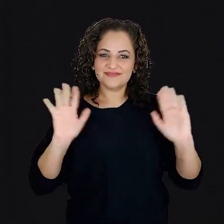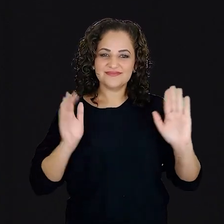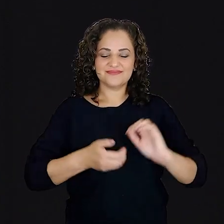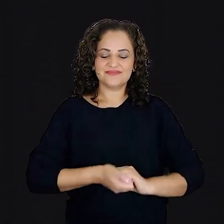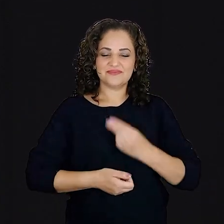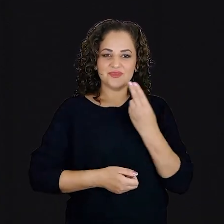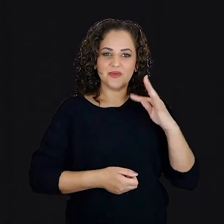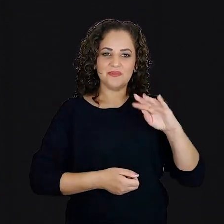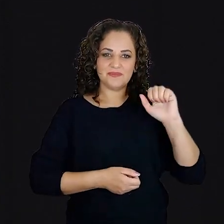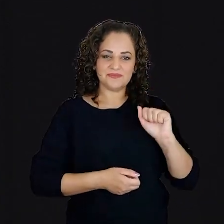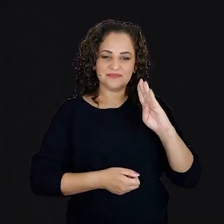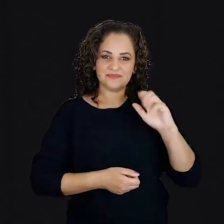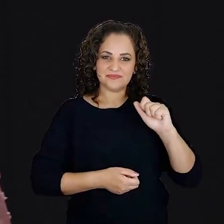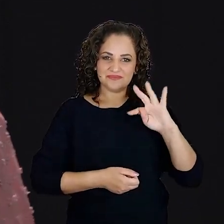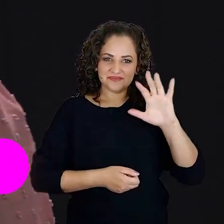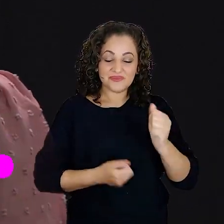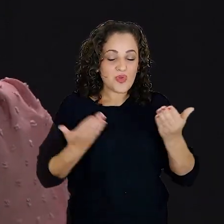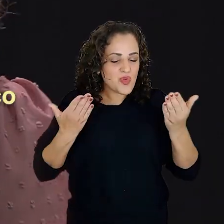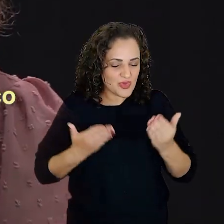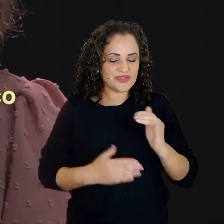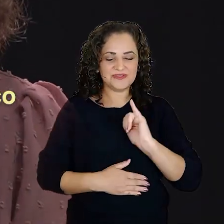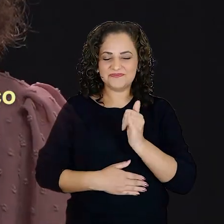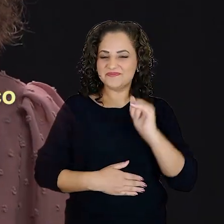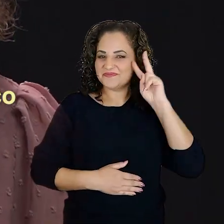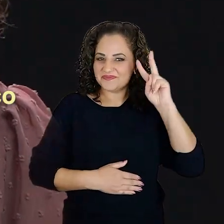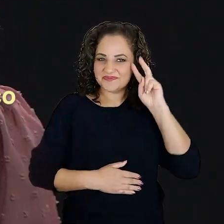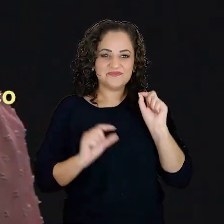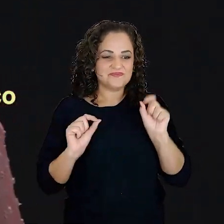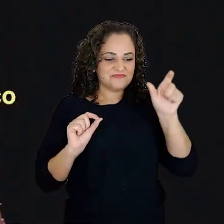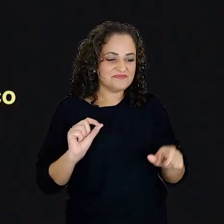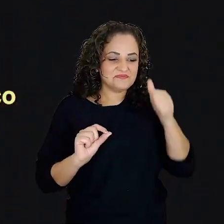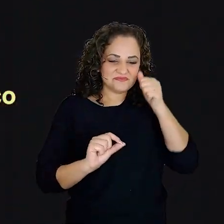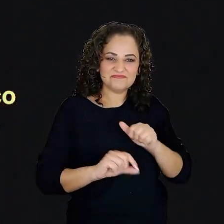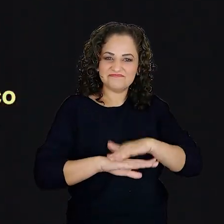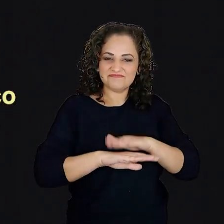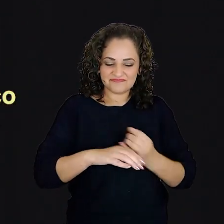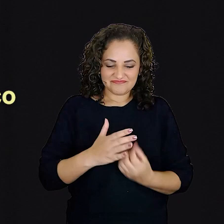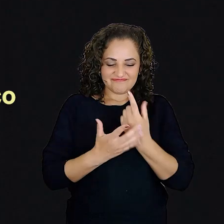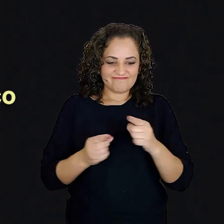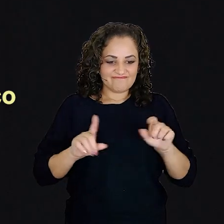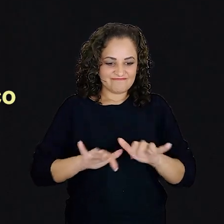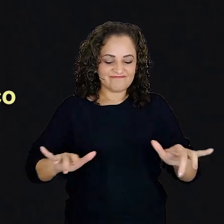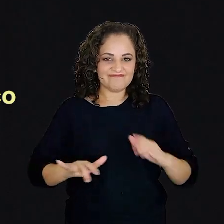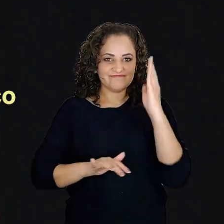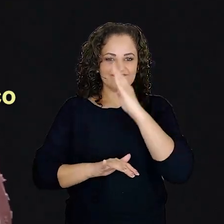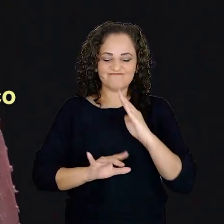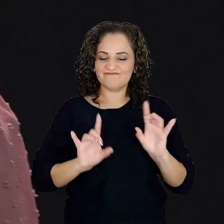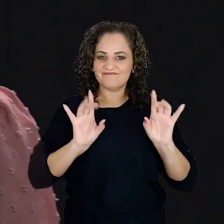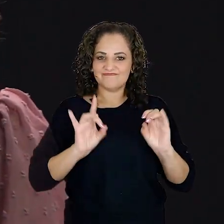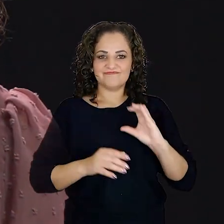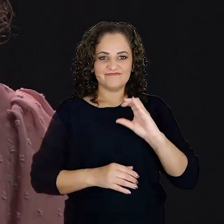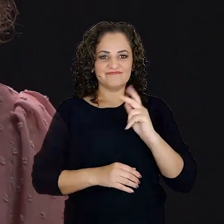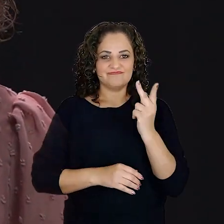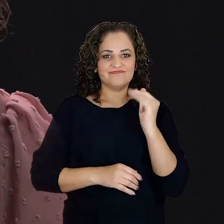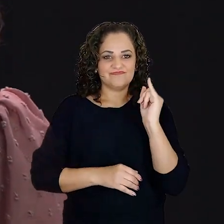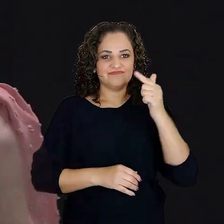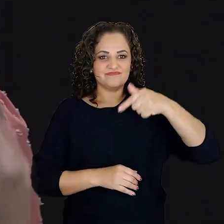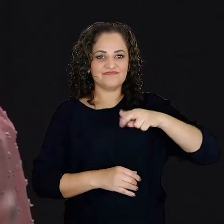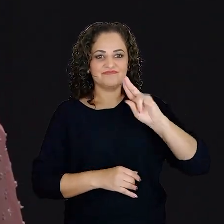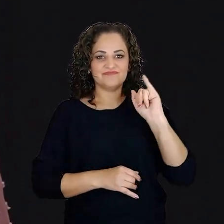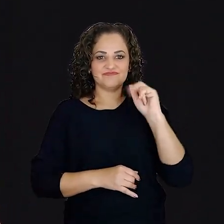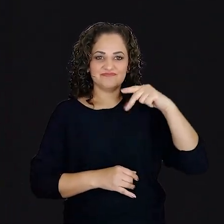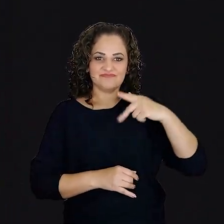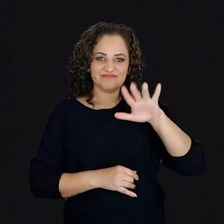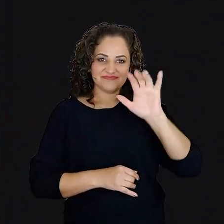Olá, pessoal! Eu sou Tabata Sanches e hoje eu vou contar para vocês um pouco da história de uma grande compositora e pianista brasileira,